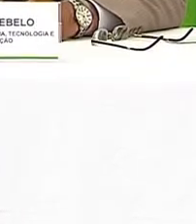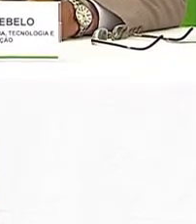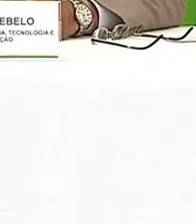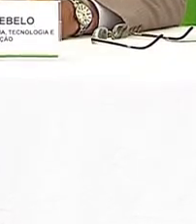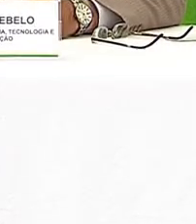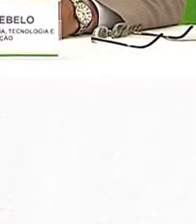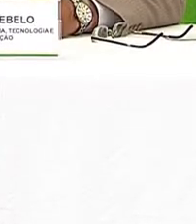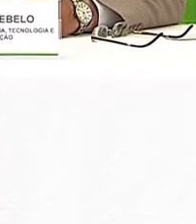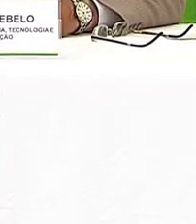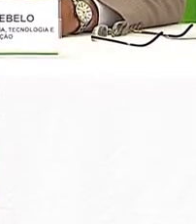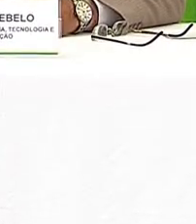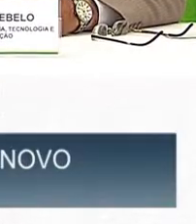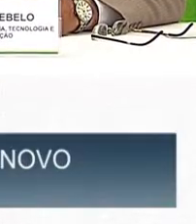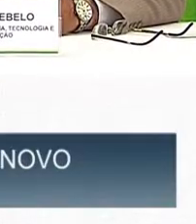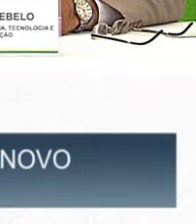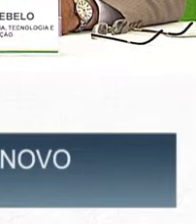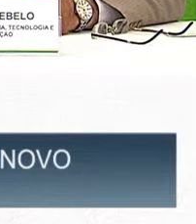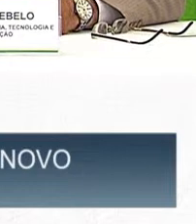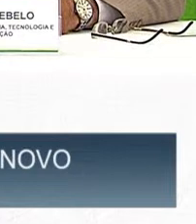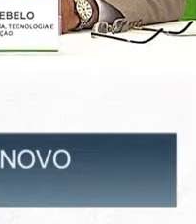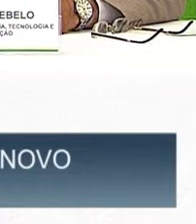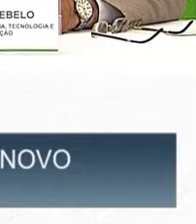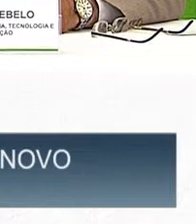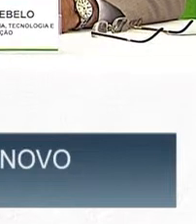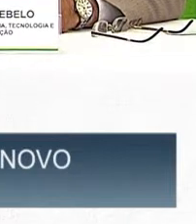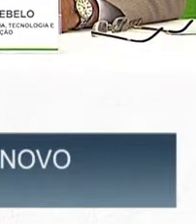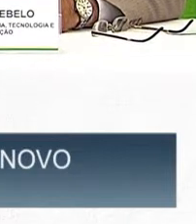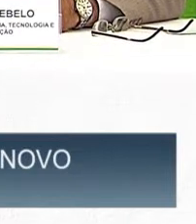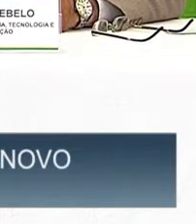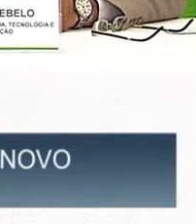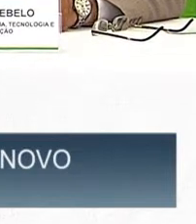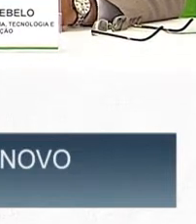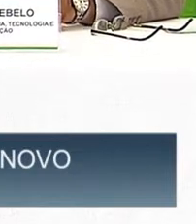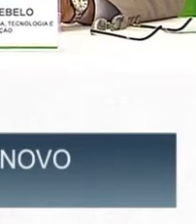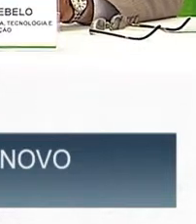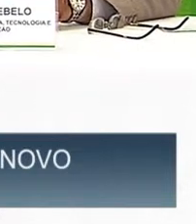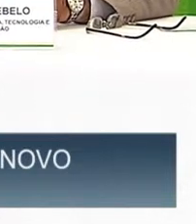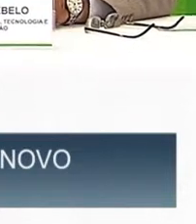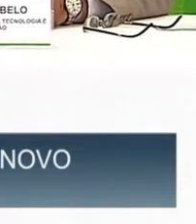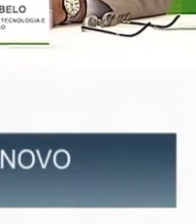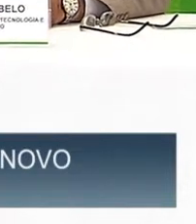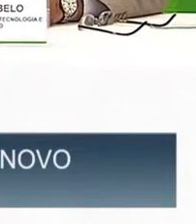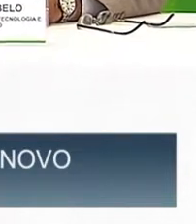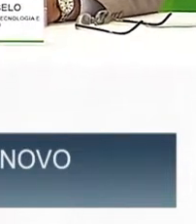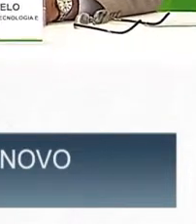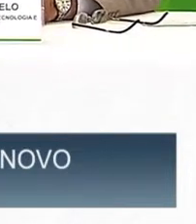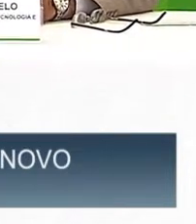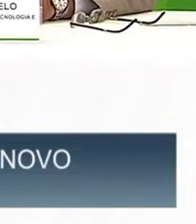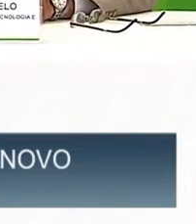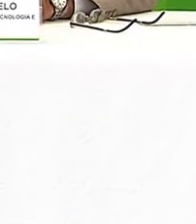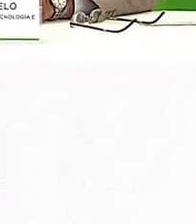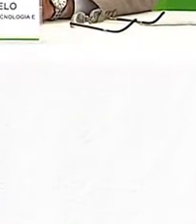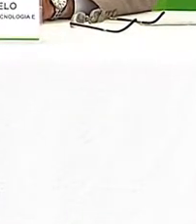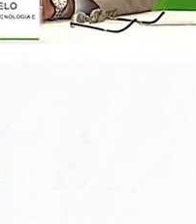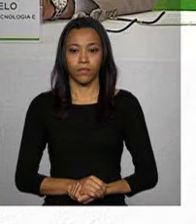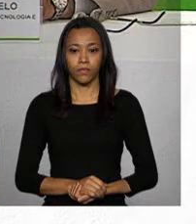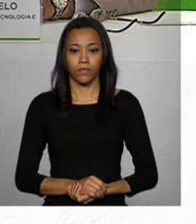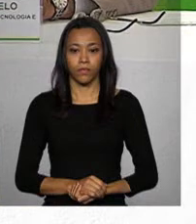e senhores, boa tarde, querida ministra Isabela Teixeira. A lei, como